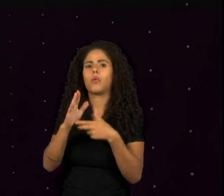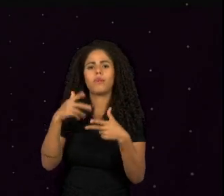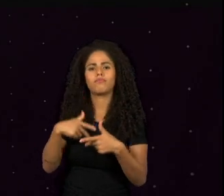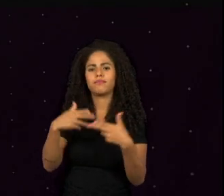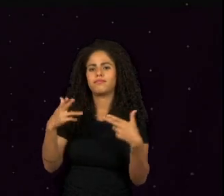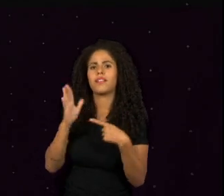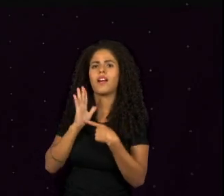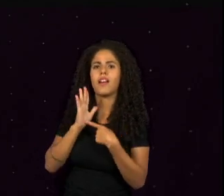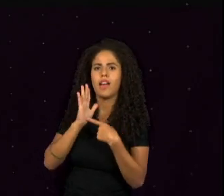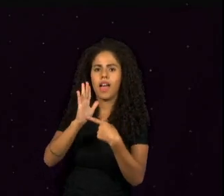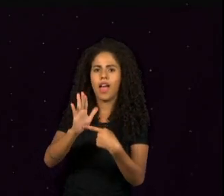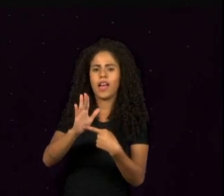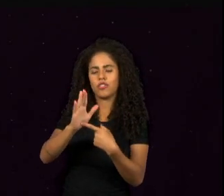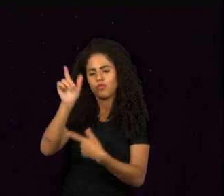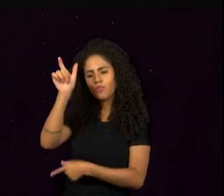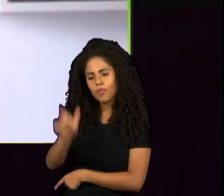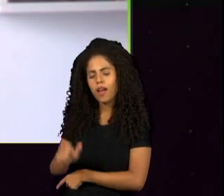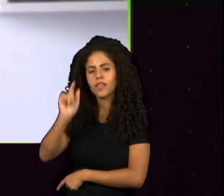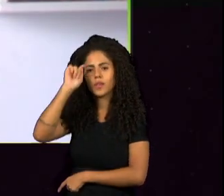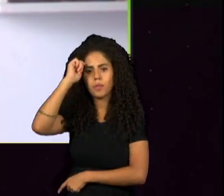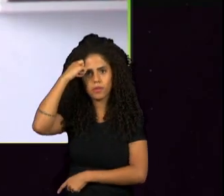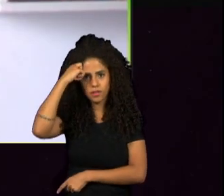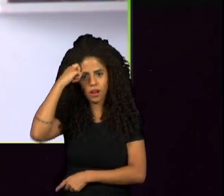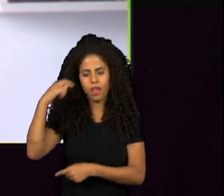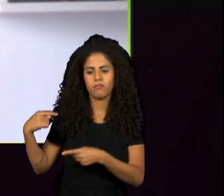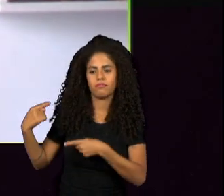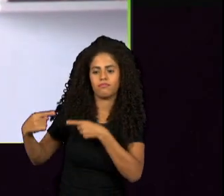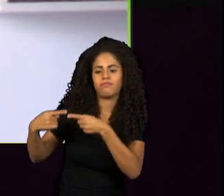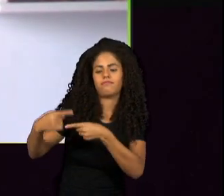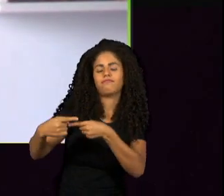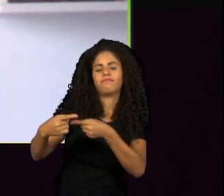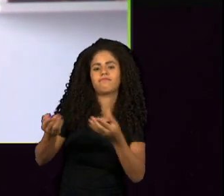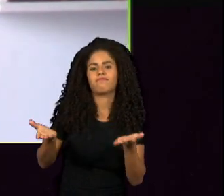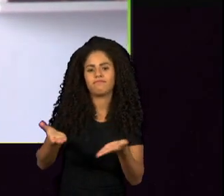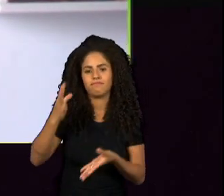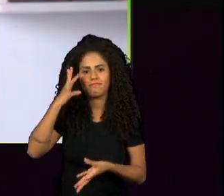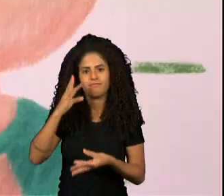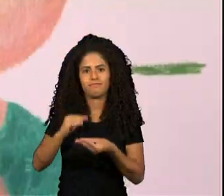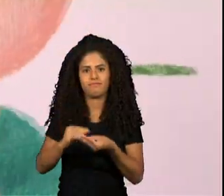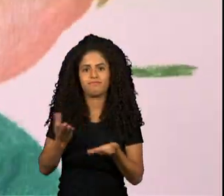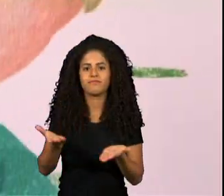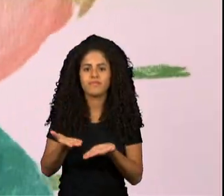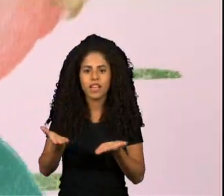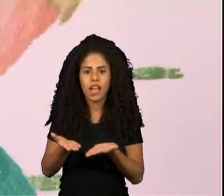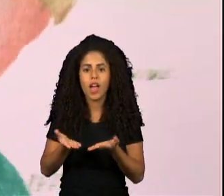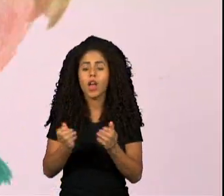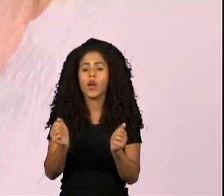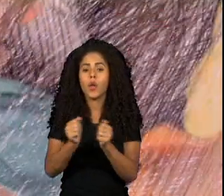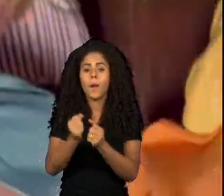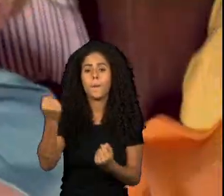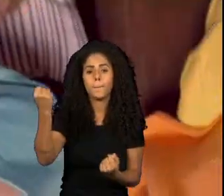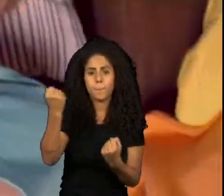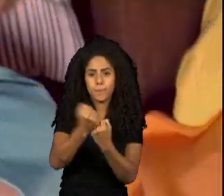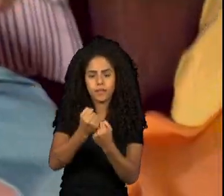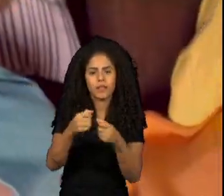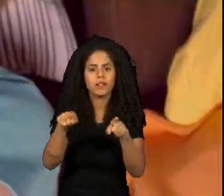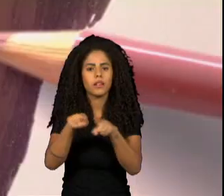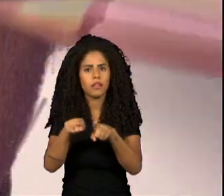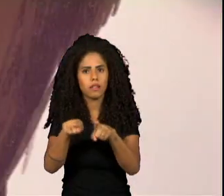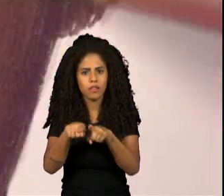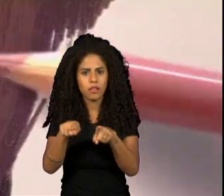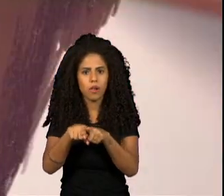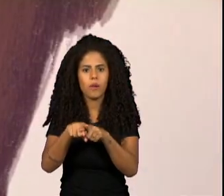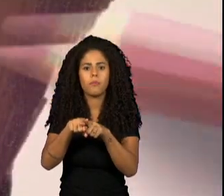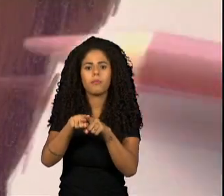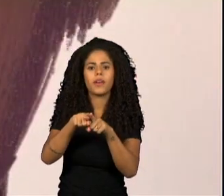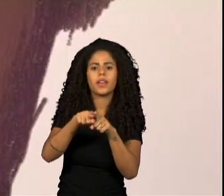cabe ancestralidade. E teve um outro que foi junto com a Faber-Castell. Esse produto trazia, né, a questão da tonalidade